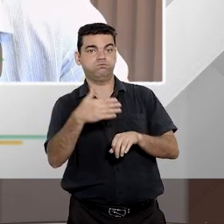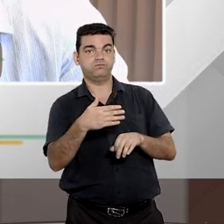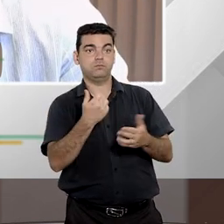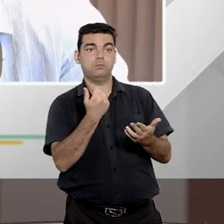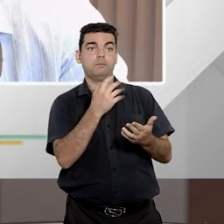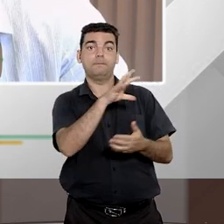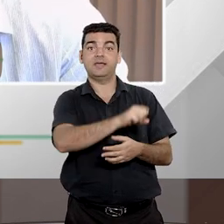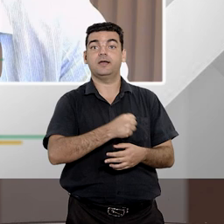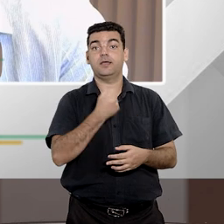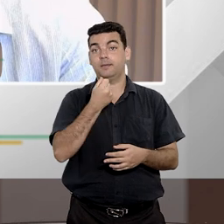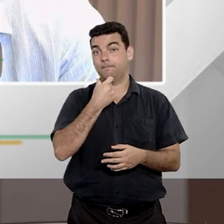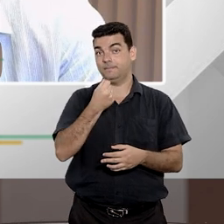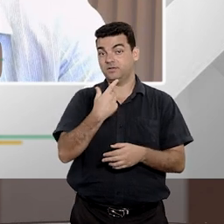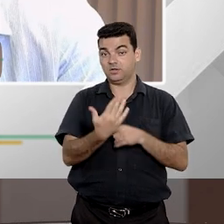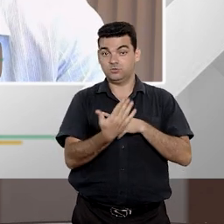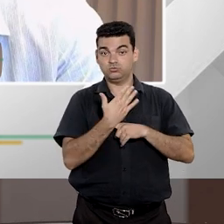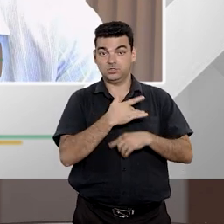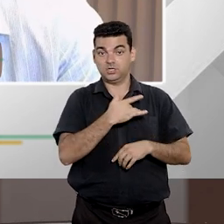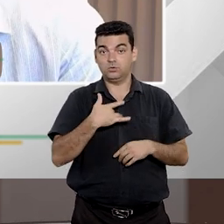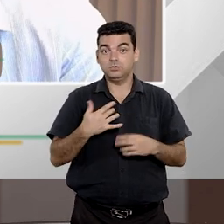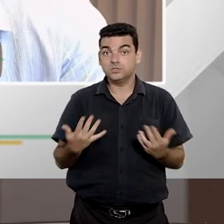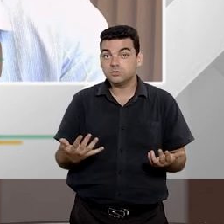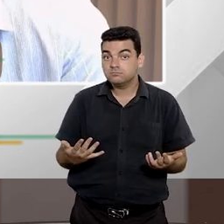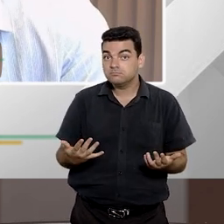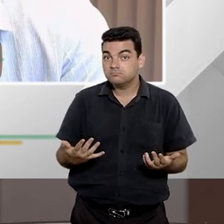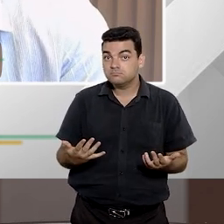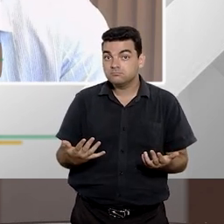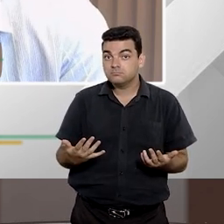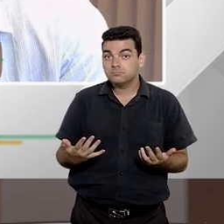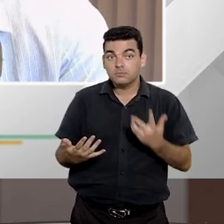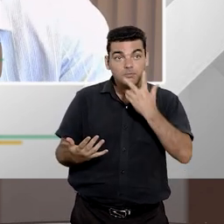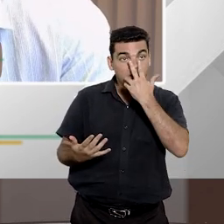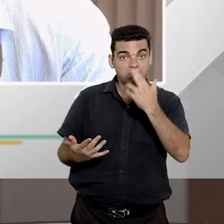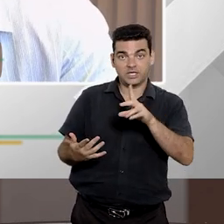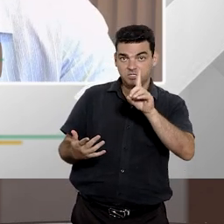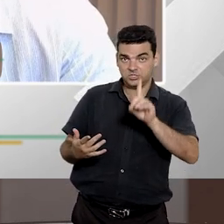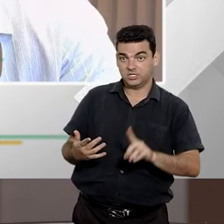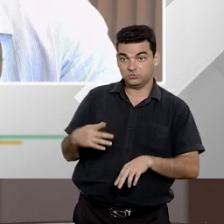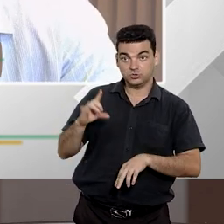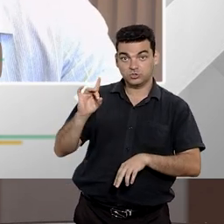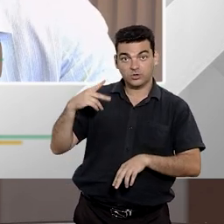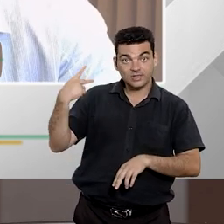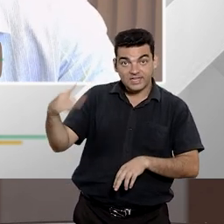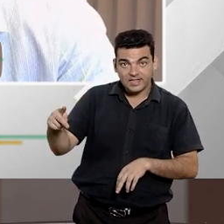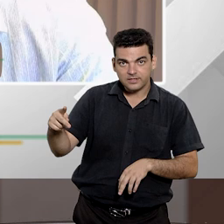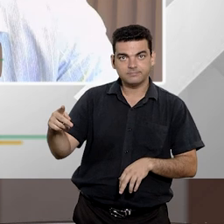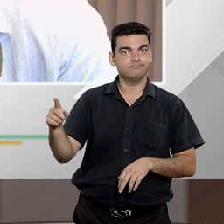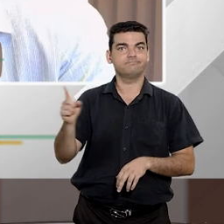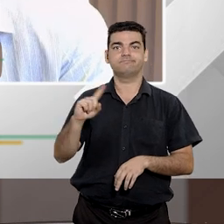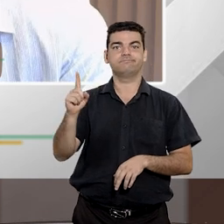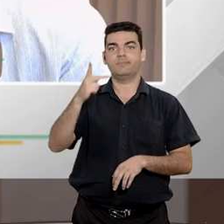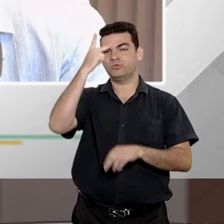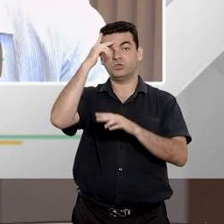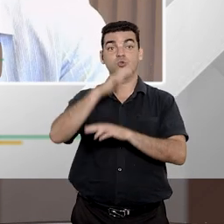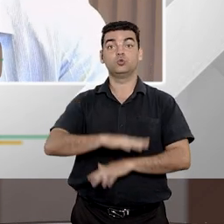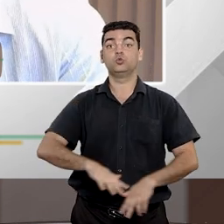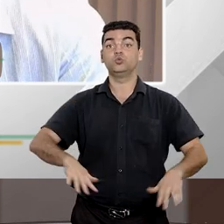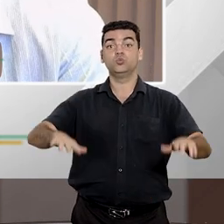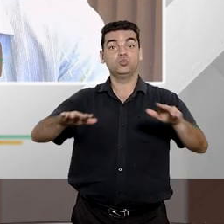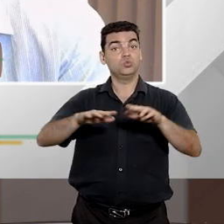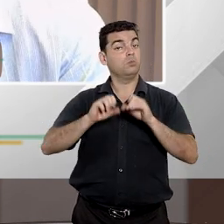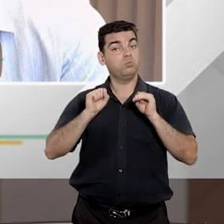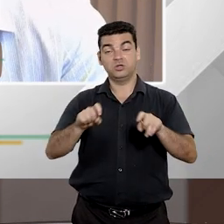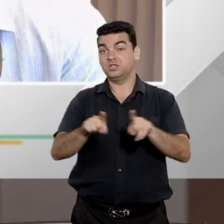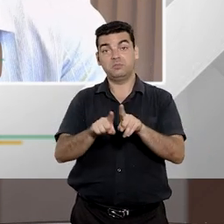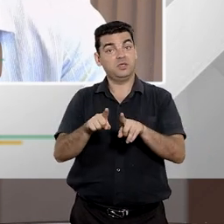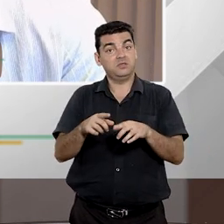medicamento que pode resolver o seu problema de saúde, não é apenas um direito dela, é um direito de todos nós na